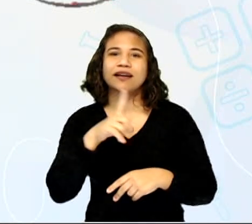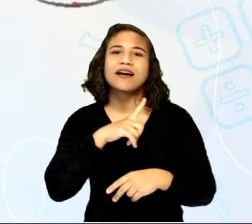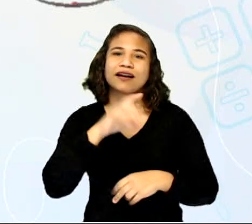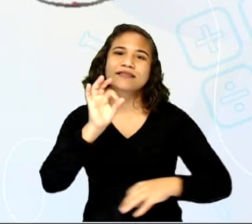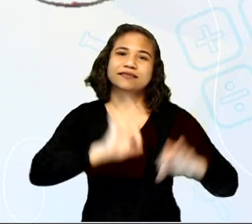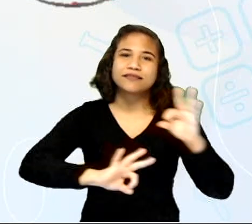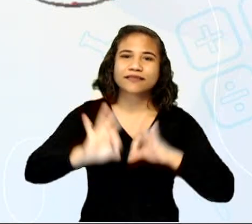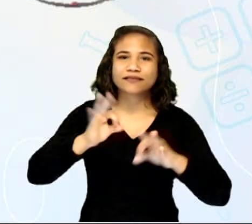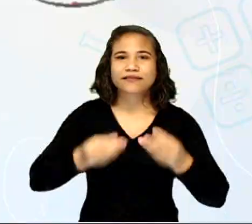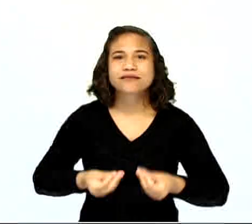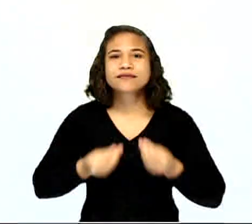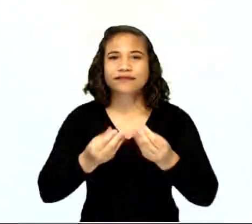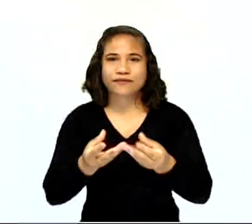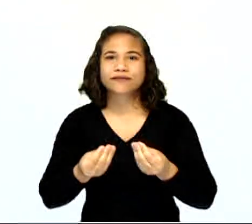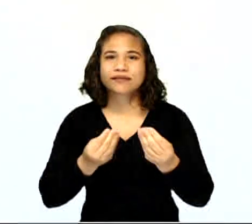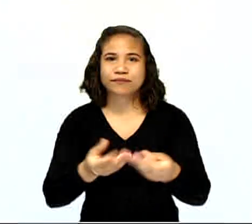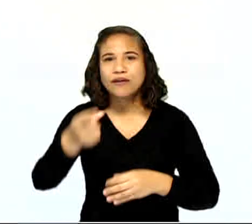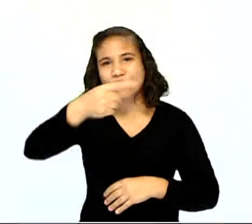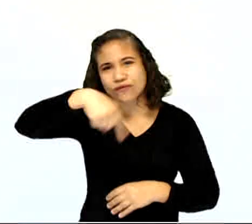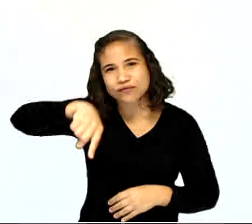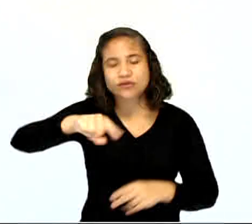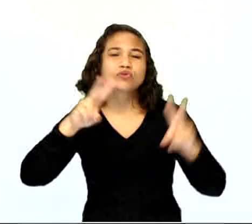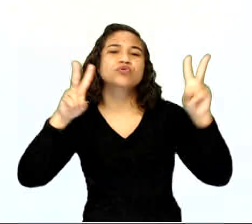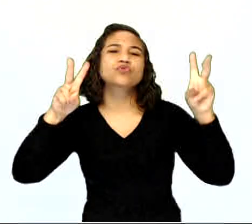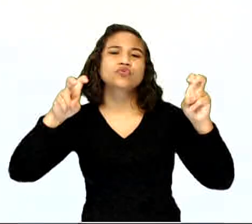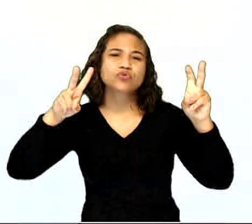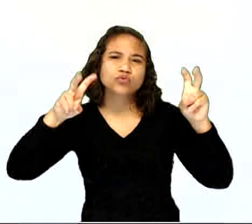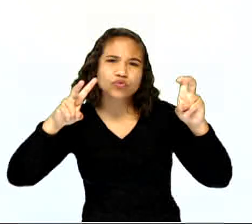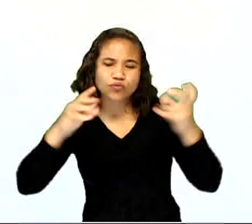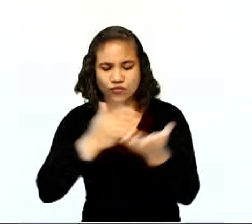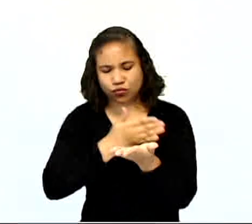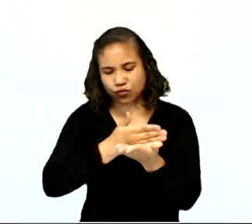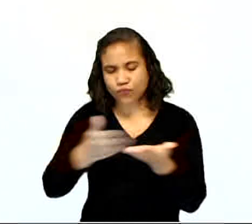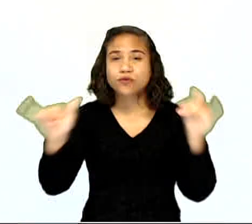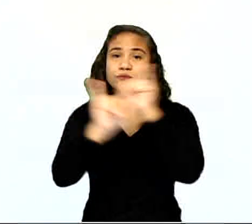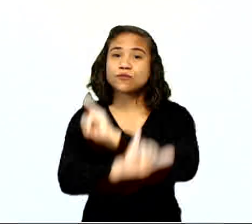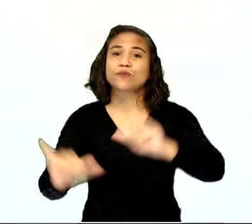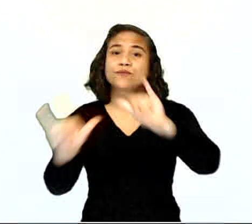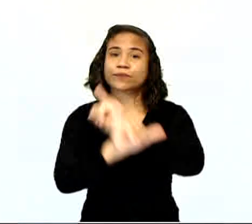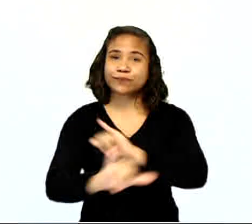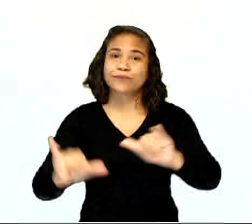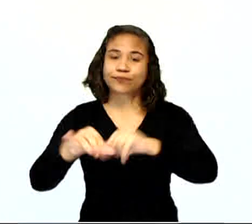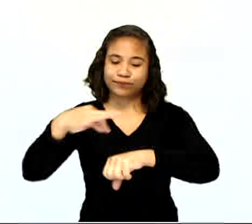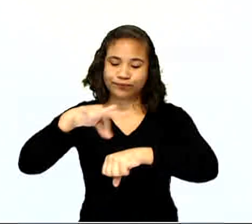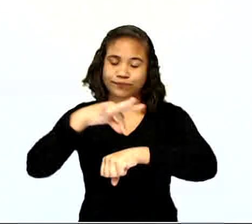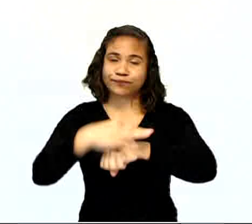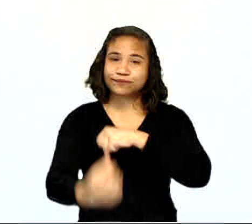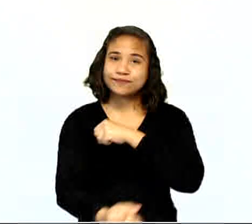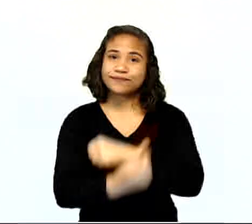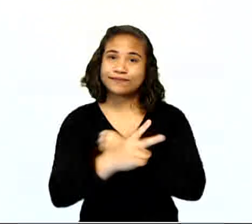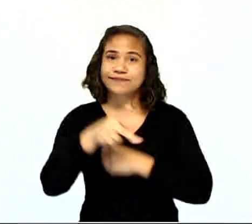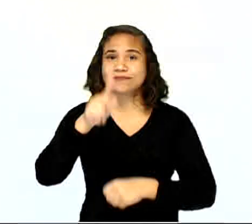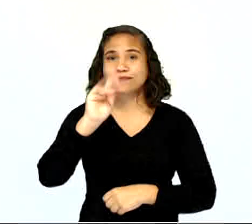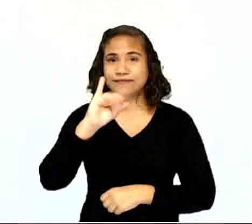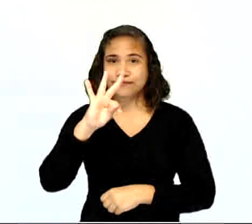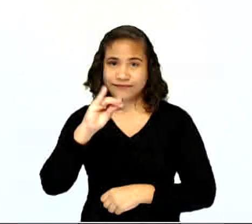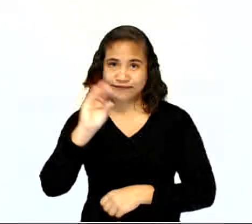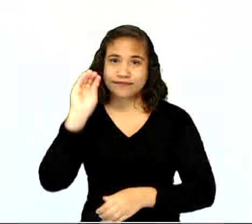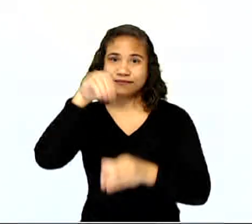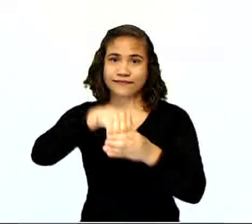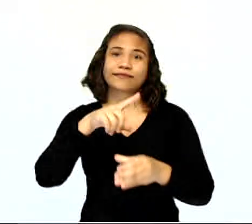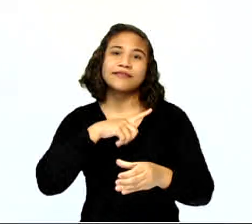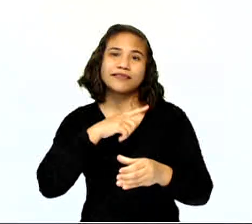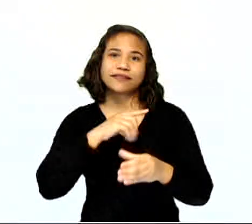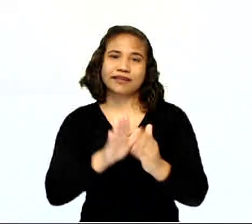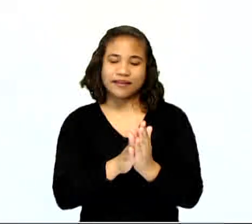já foi entregue às escolas. E nesse kit, temos o